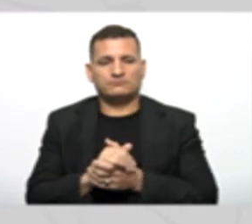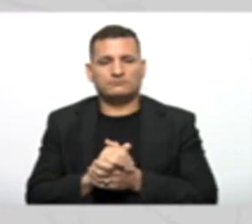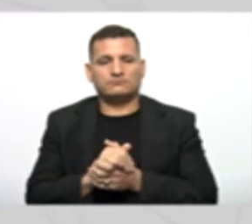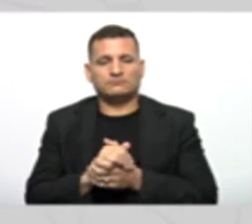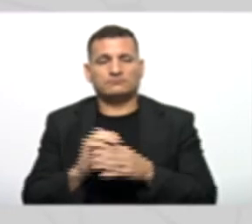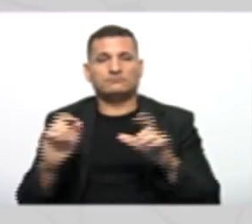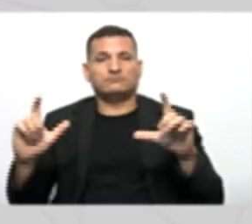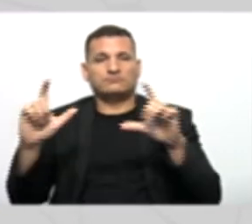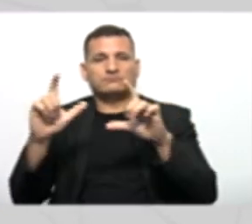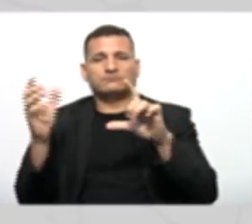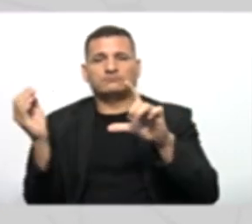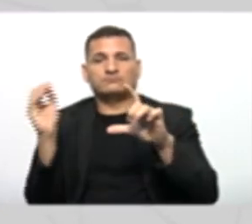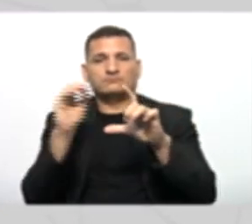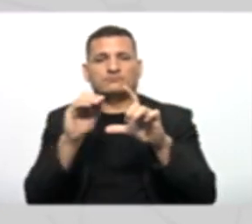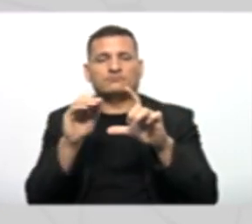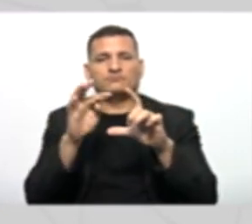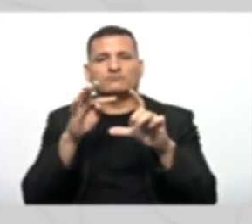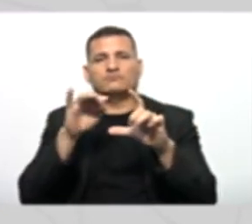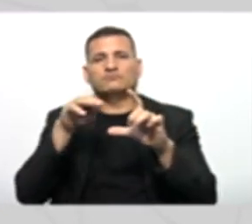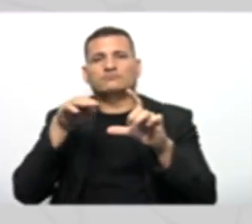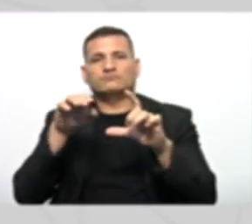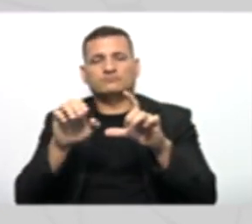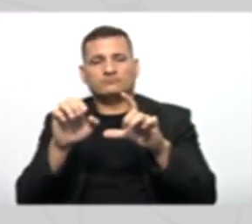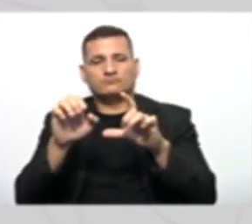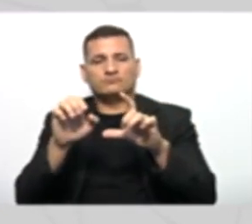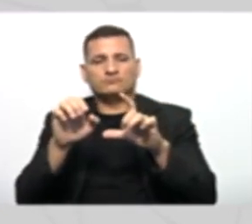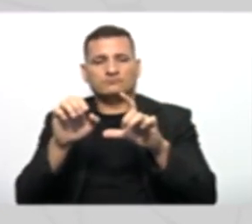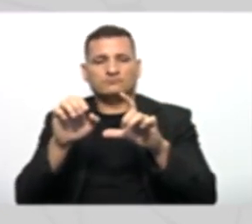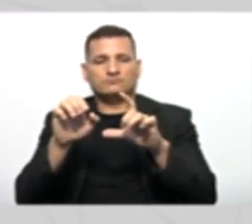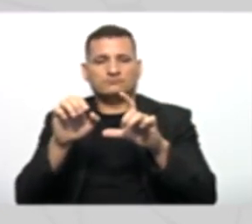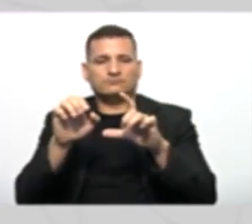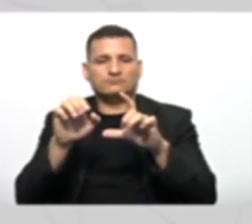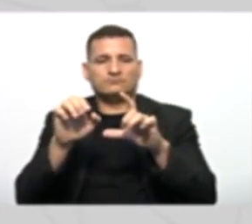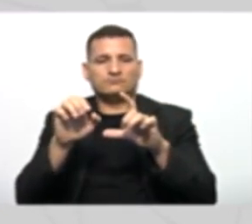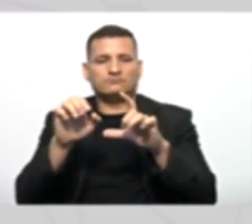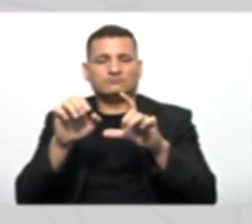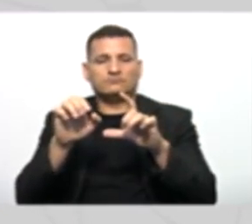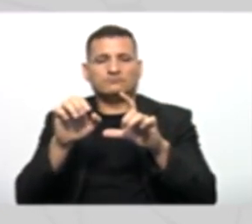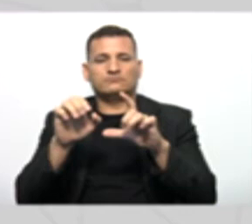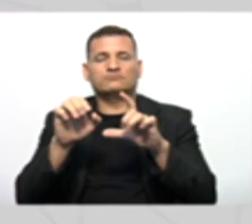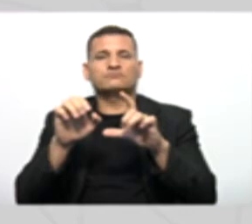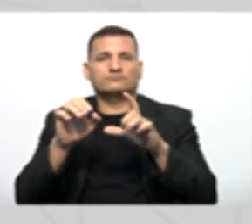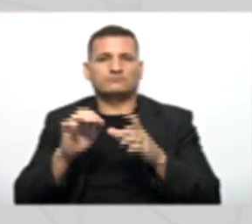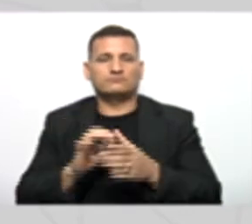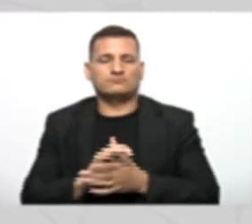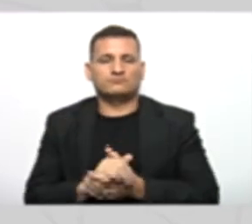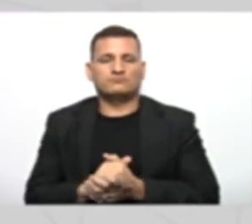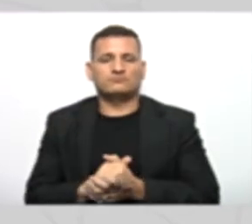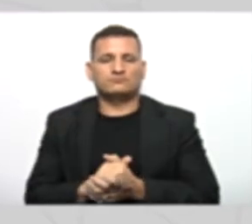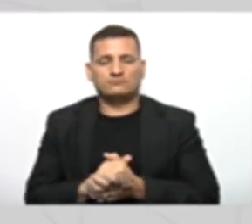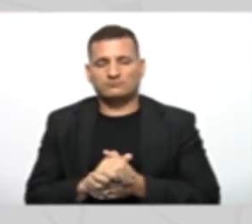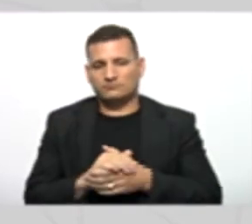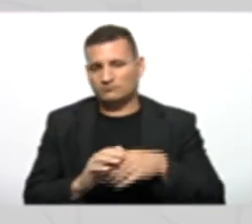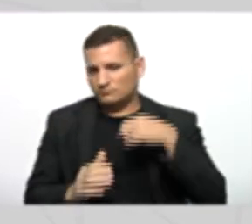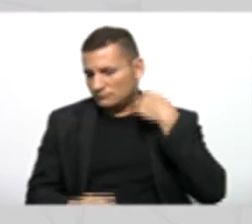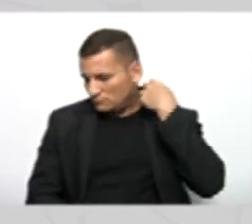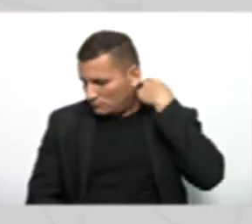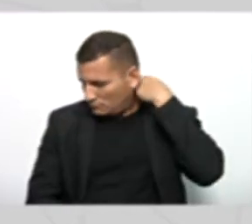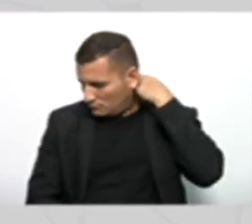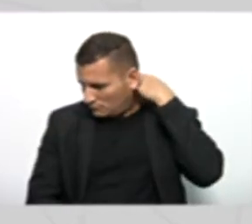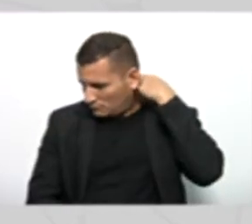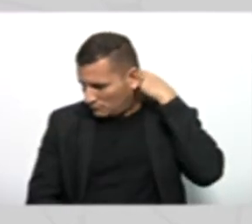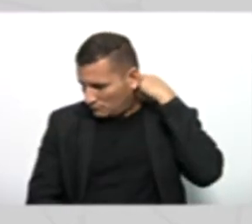fez a referência A quem A nossa classe Pai Que é a classe Time Da qual A classe